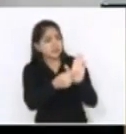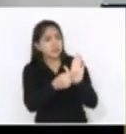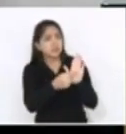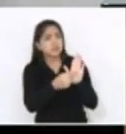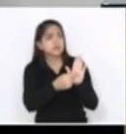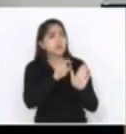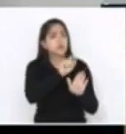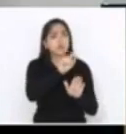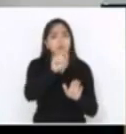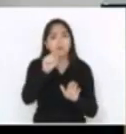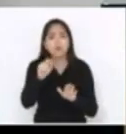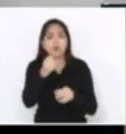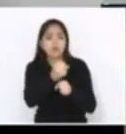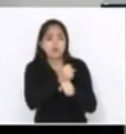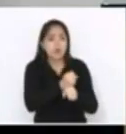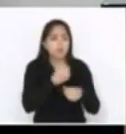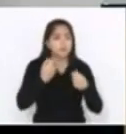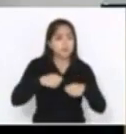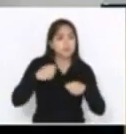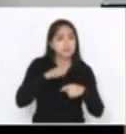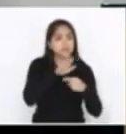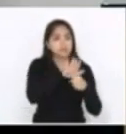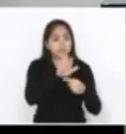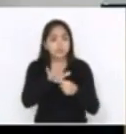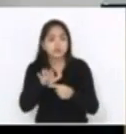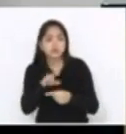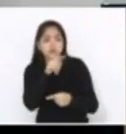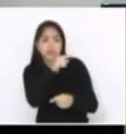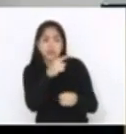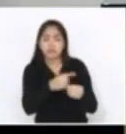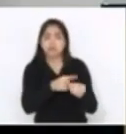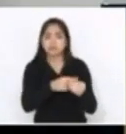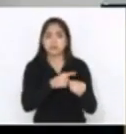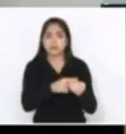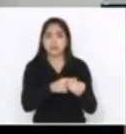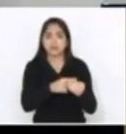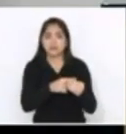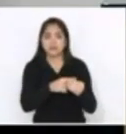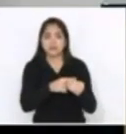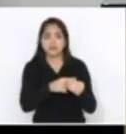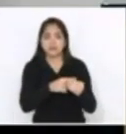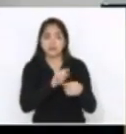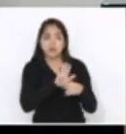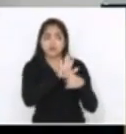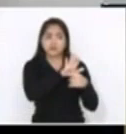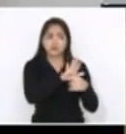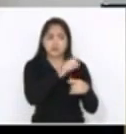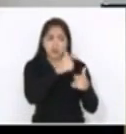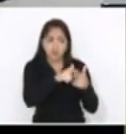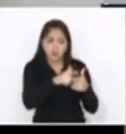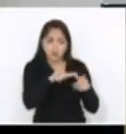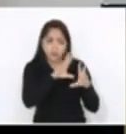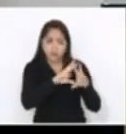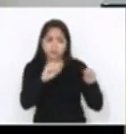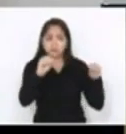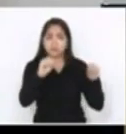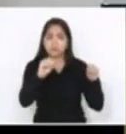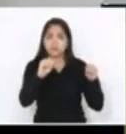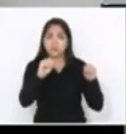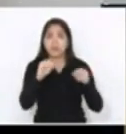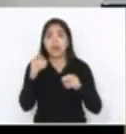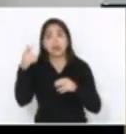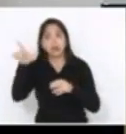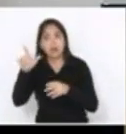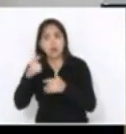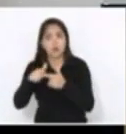município, para resolver o problema do município. E os problemas macros, o governo